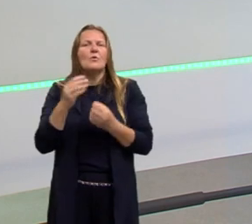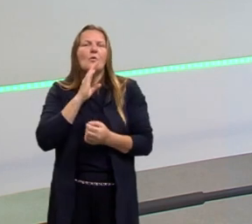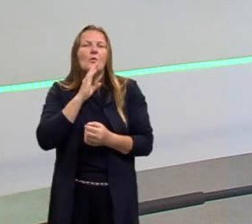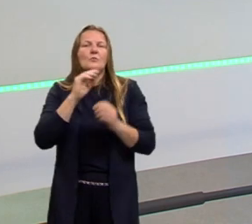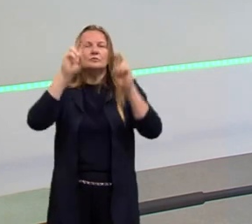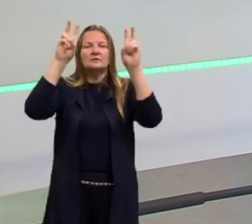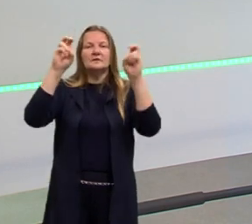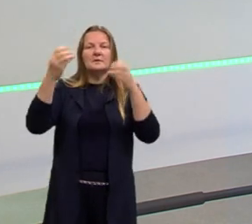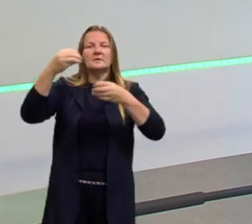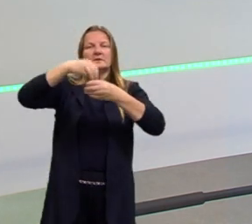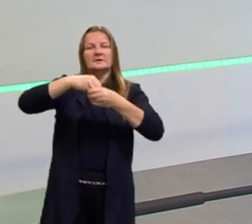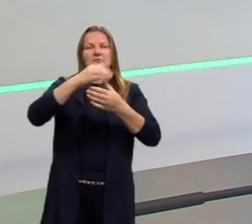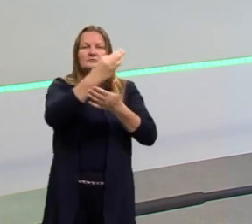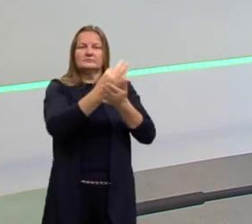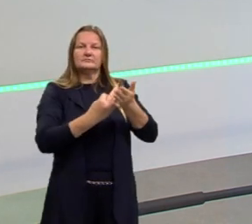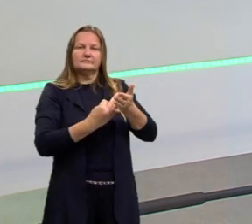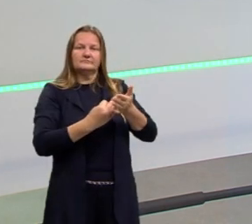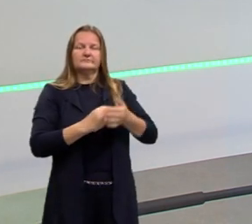tratados dentro delas.